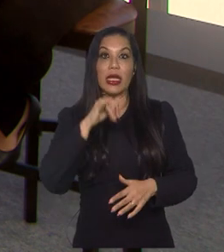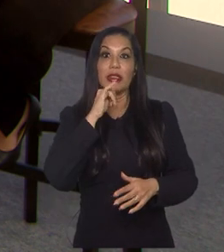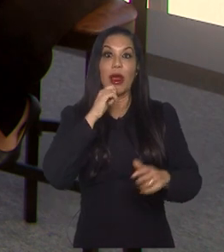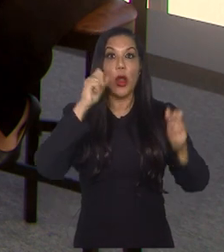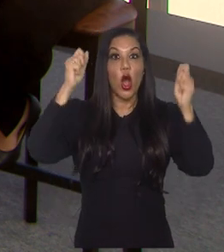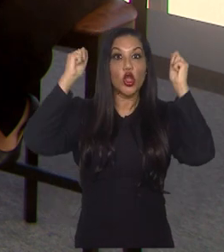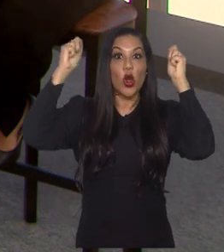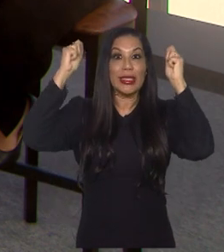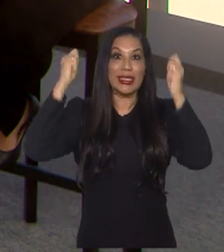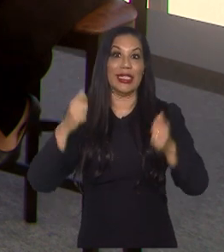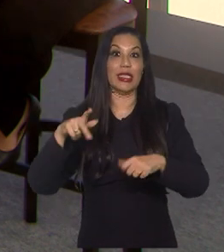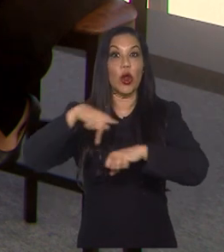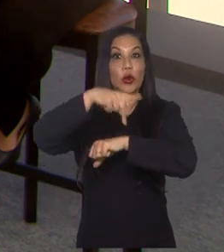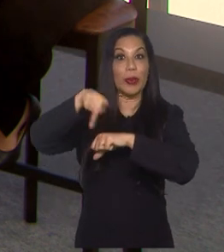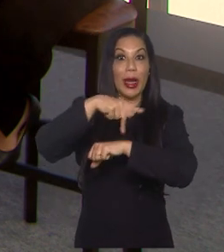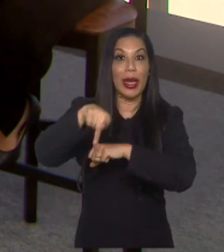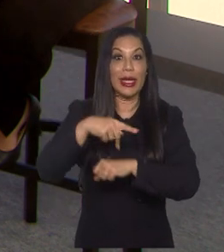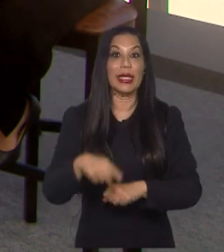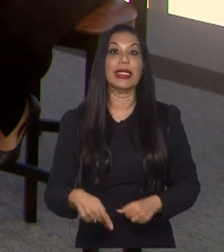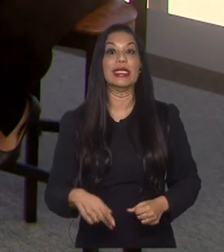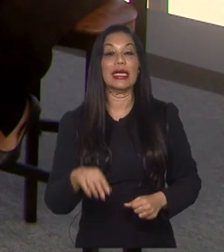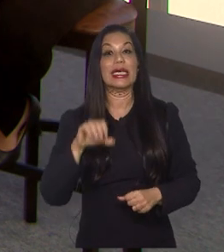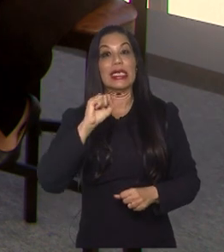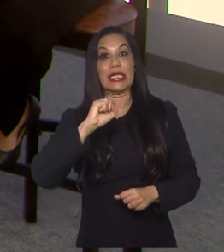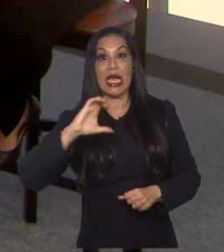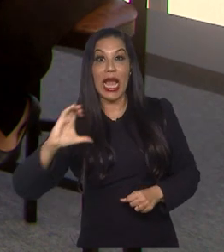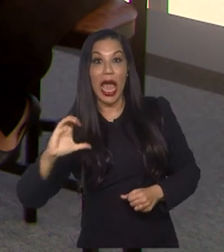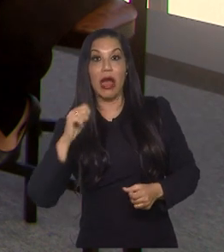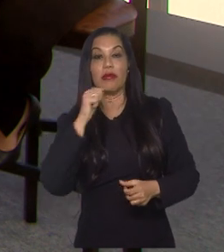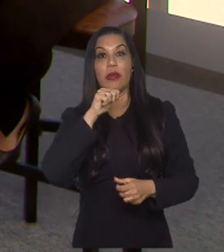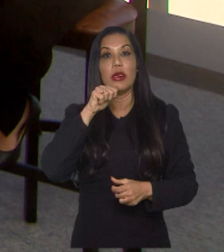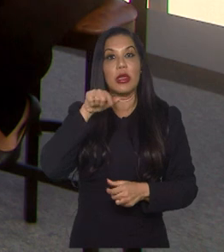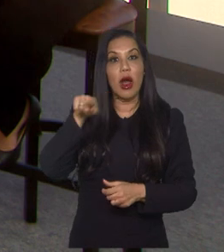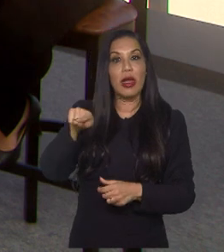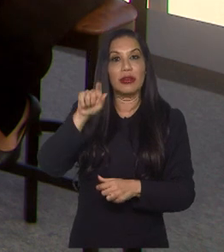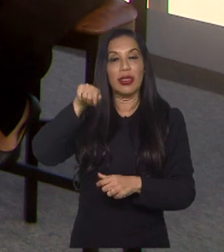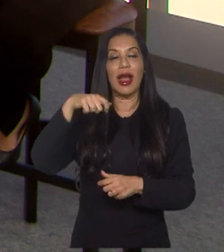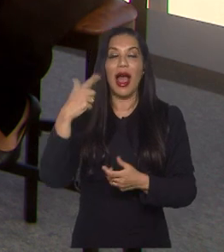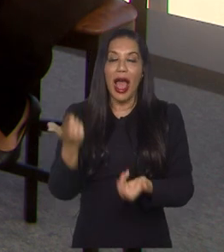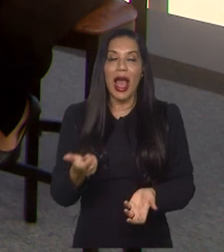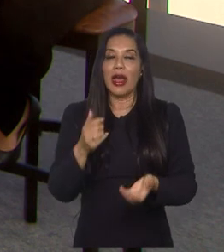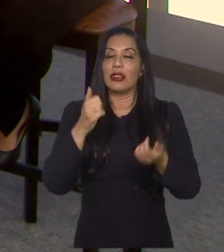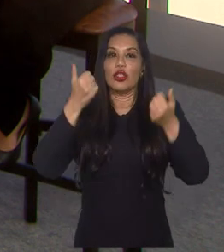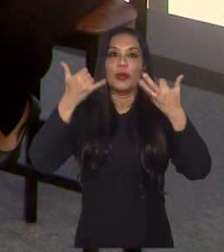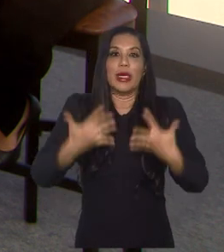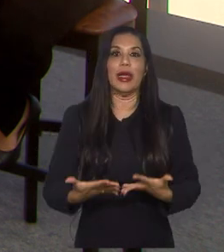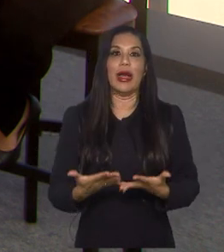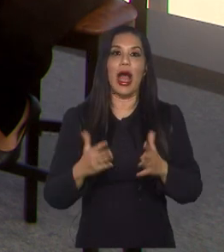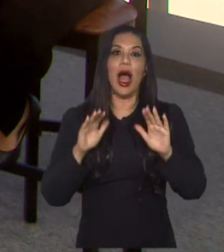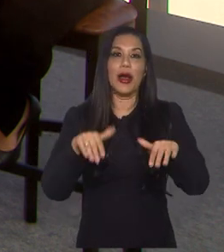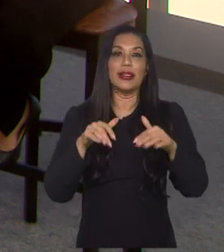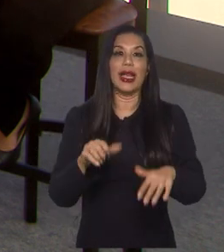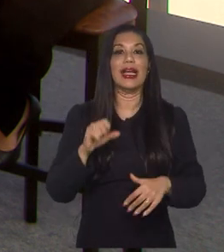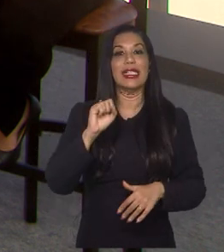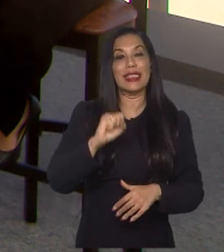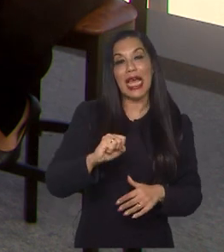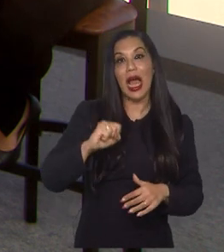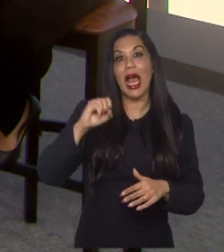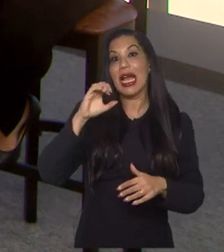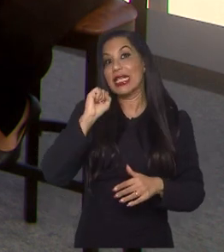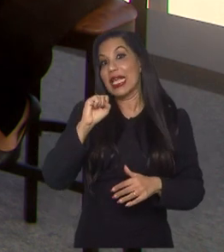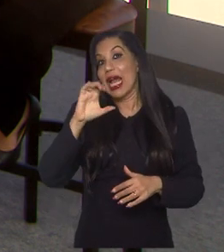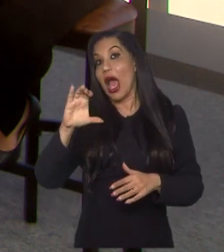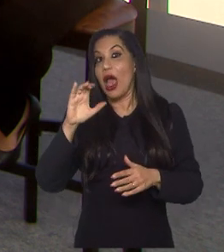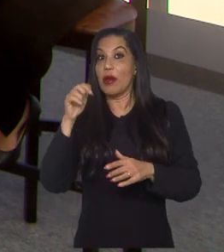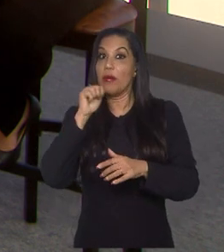torcida, ter a Sanker em campo, né? É impossível falar da seleção da Austrália e não falar da Sanker, que de fato